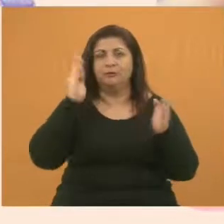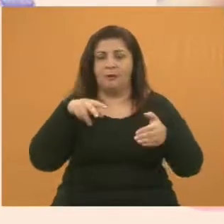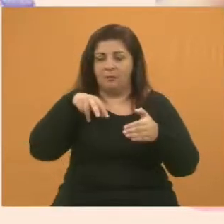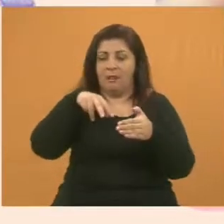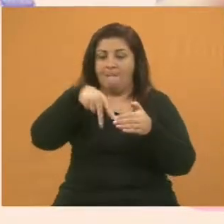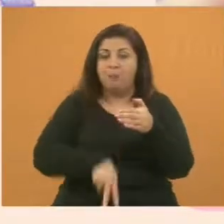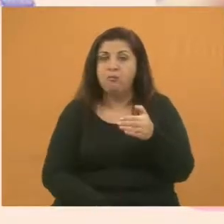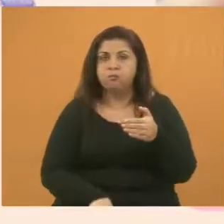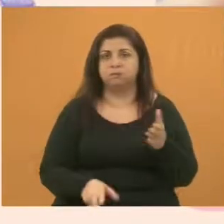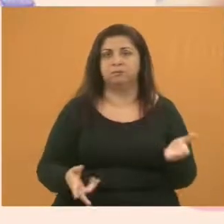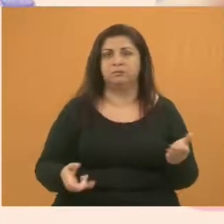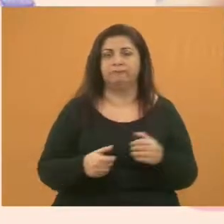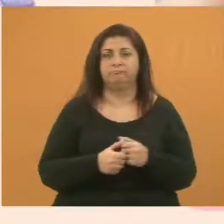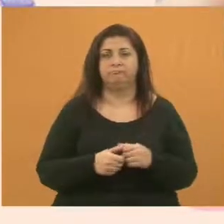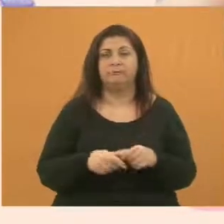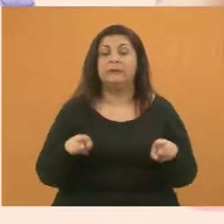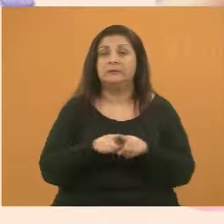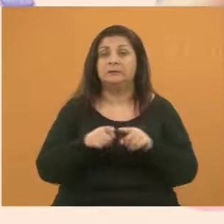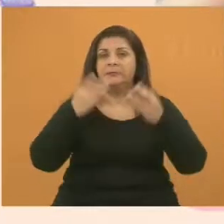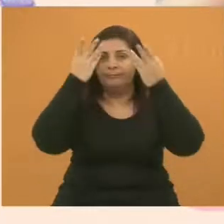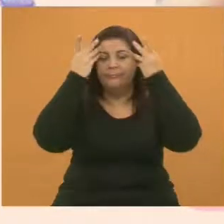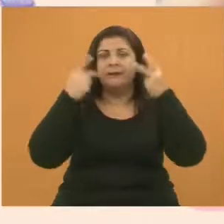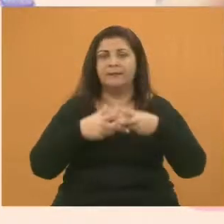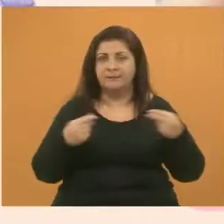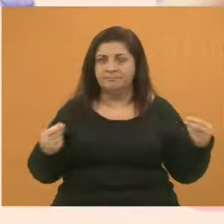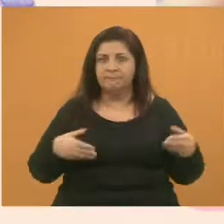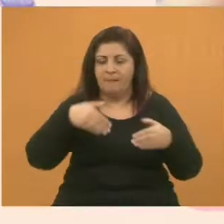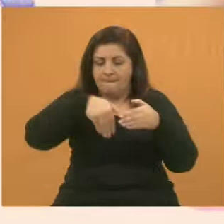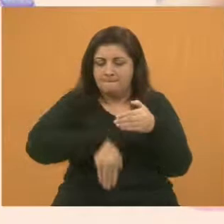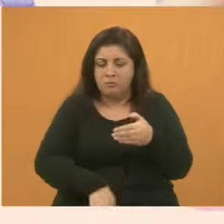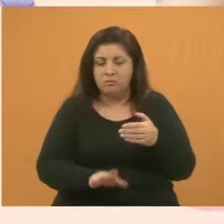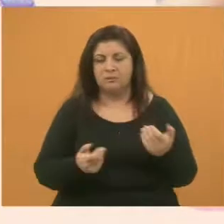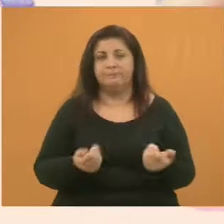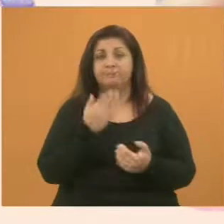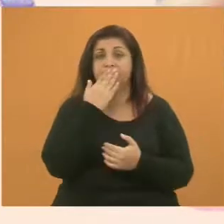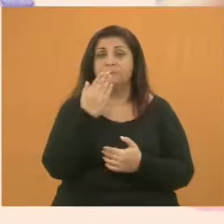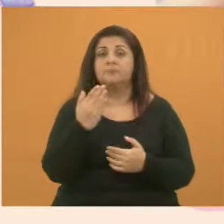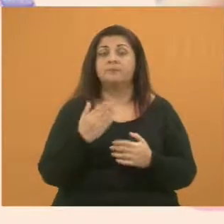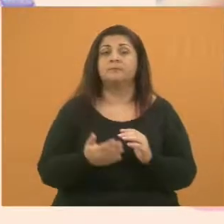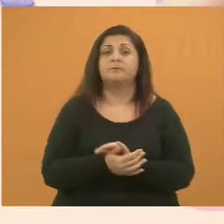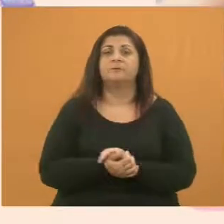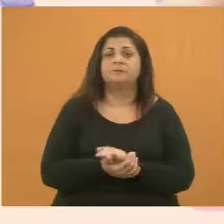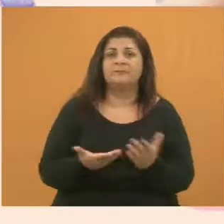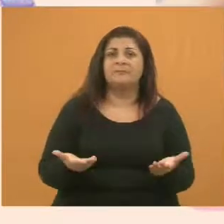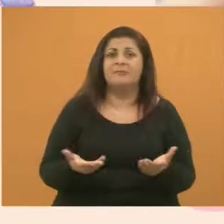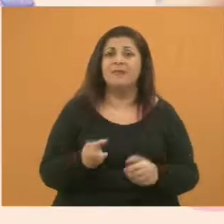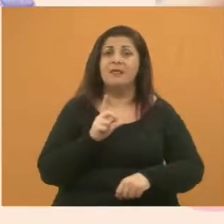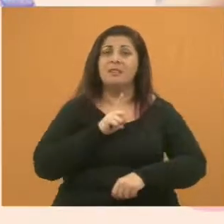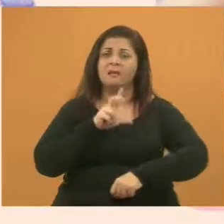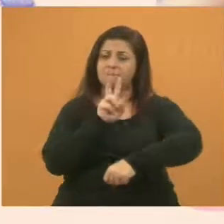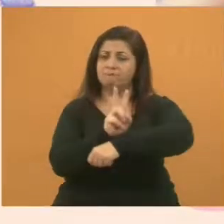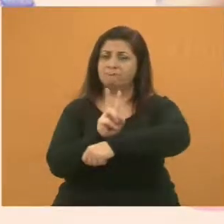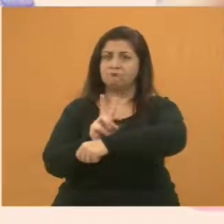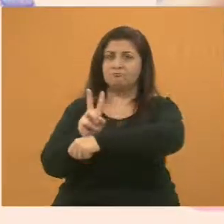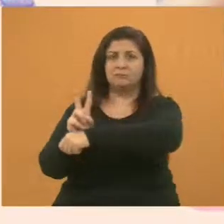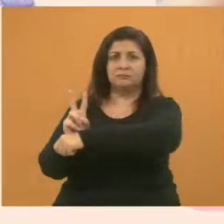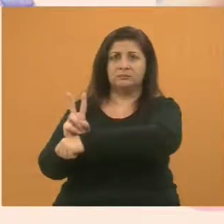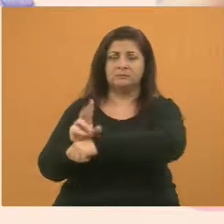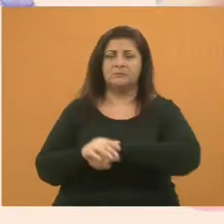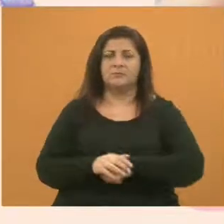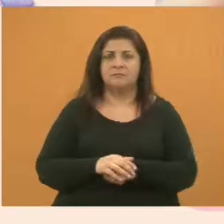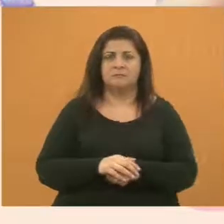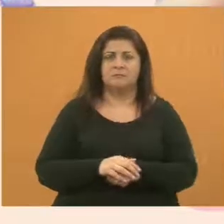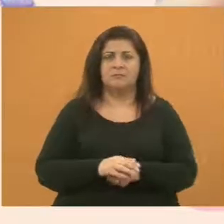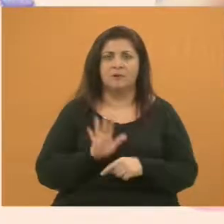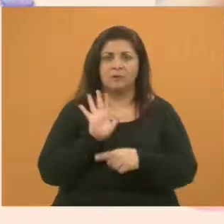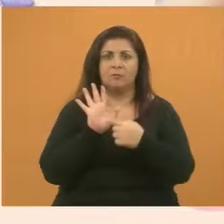aí dentro. Não só pessoas, como animais também. Então, eles pediram alguma medida de proteção para essa vala. Pode